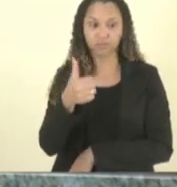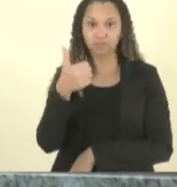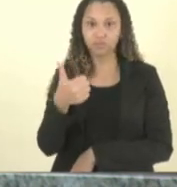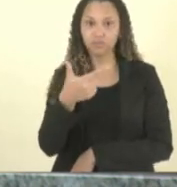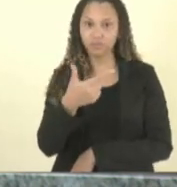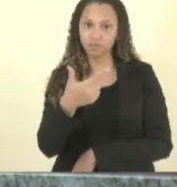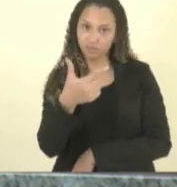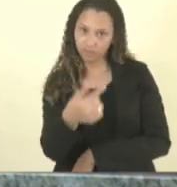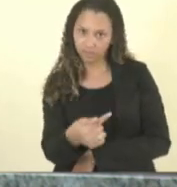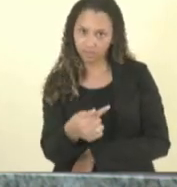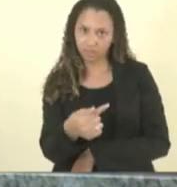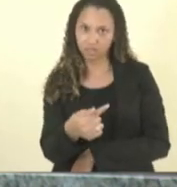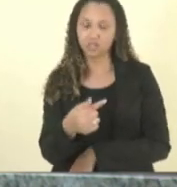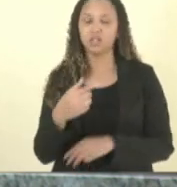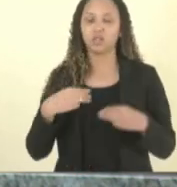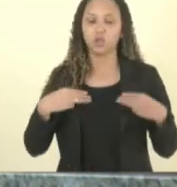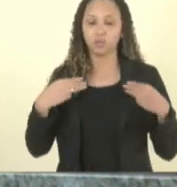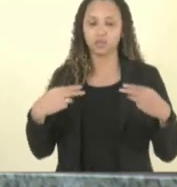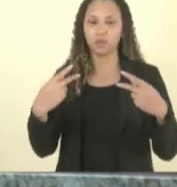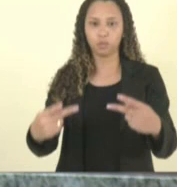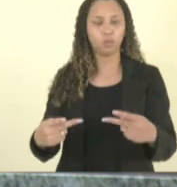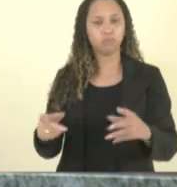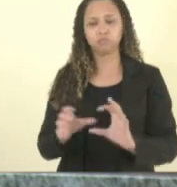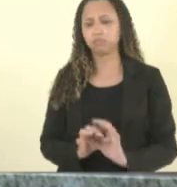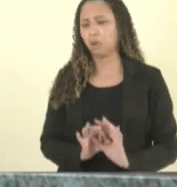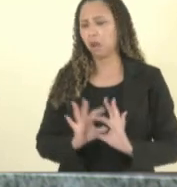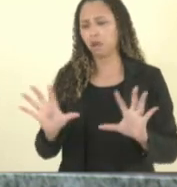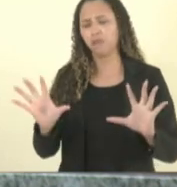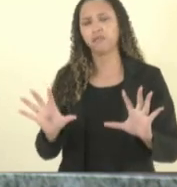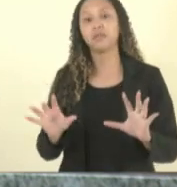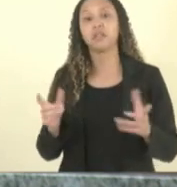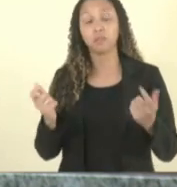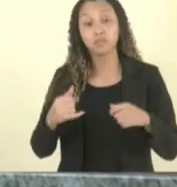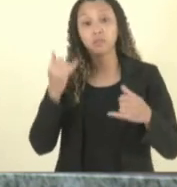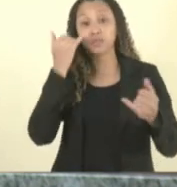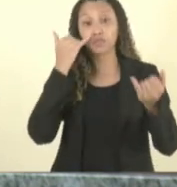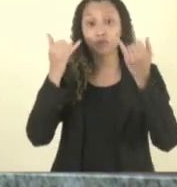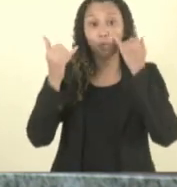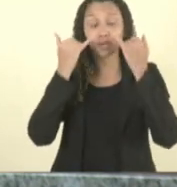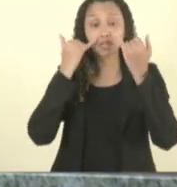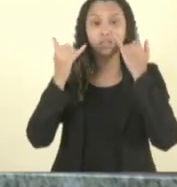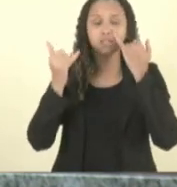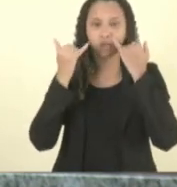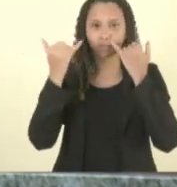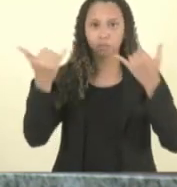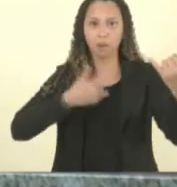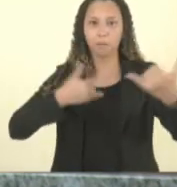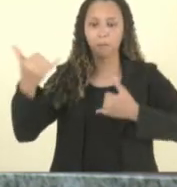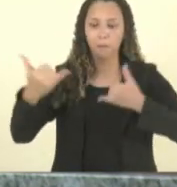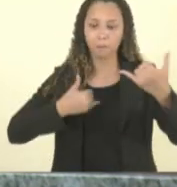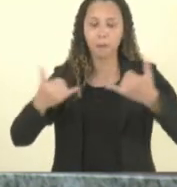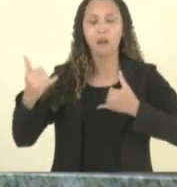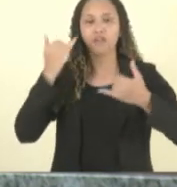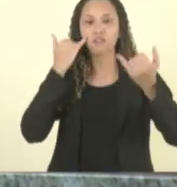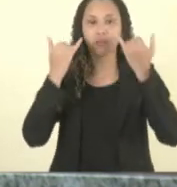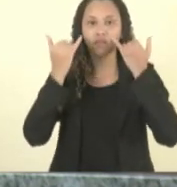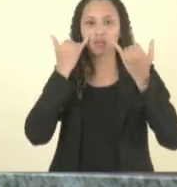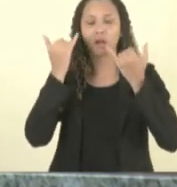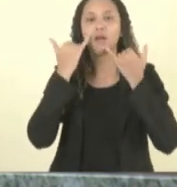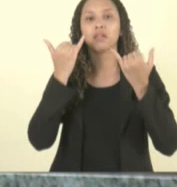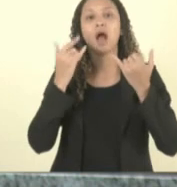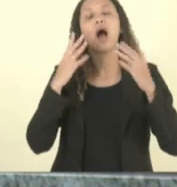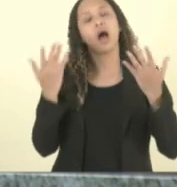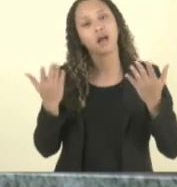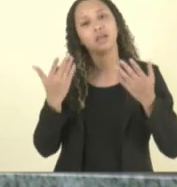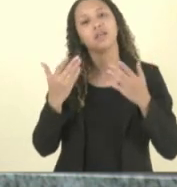o ministério público está à disposição nós precisamos dessas informações porque através das informações é que o